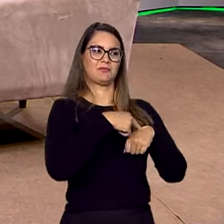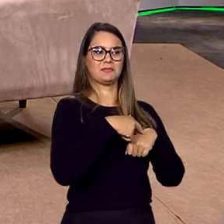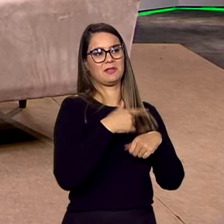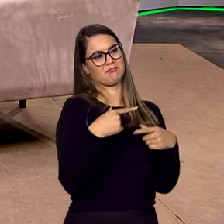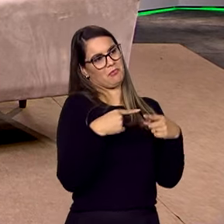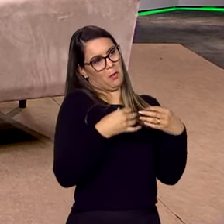acharem conveniente.